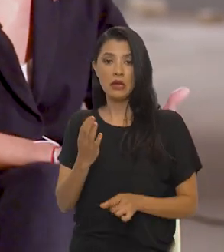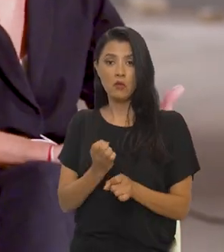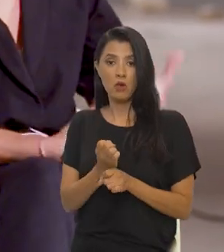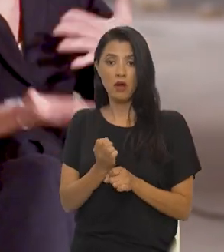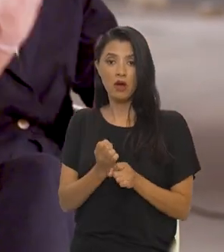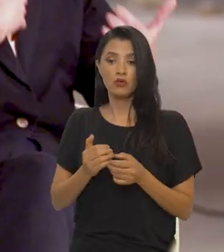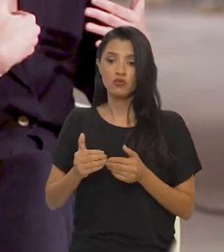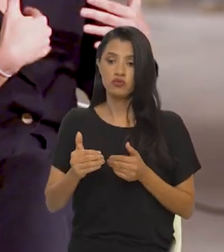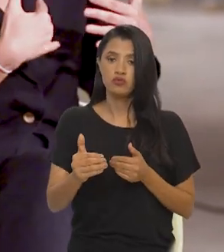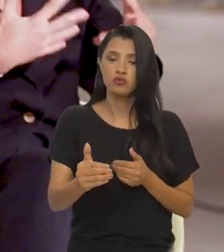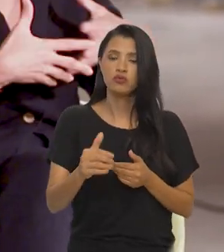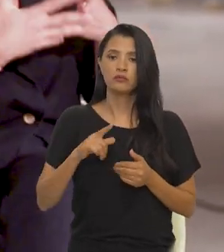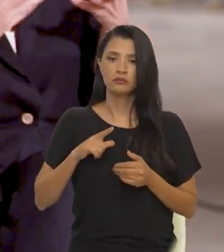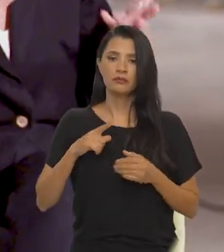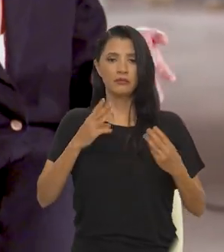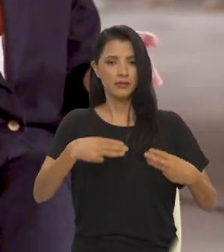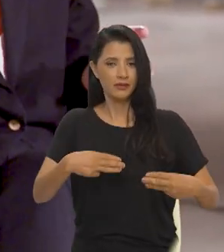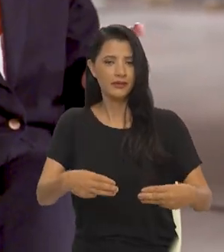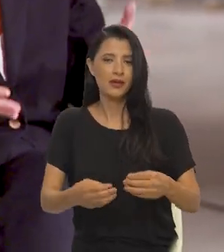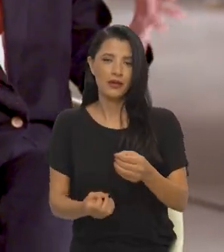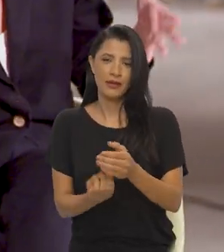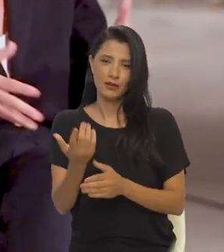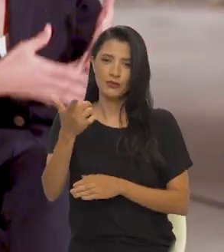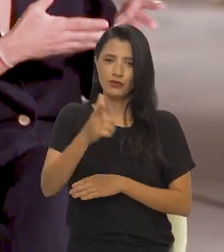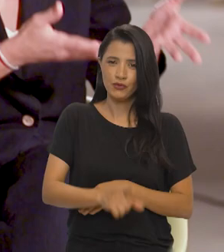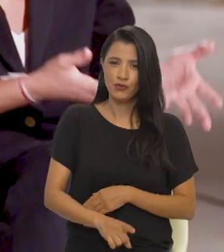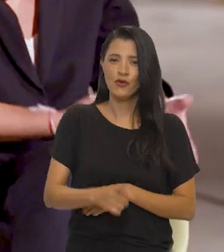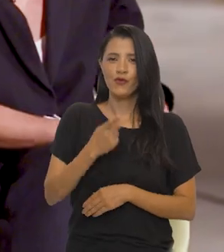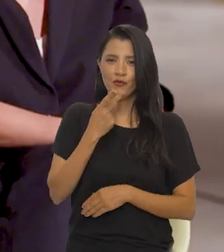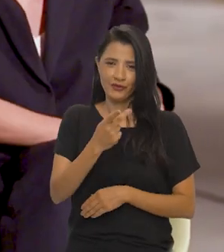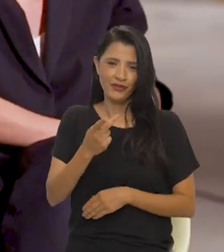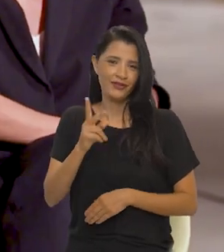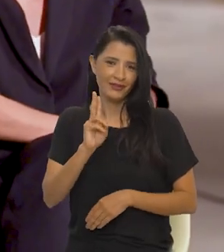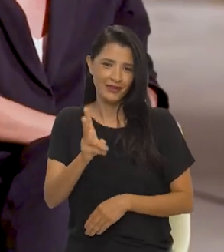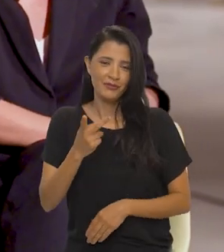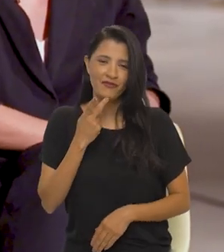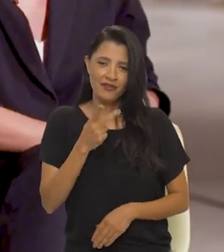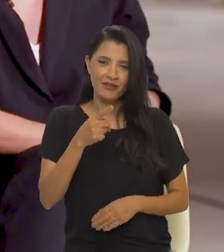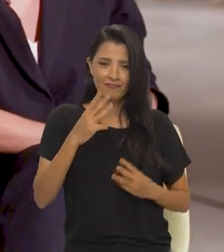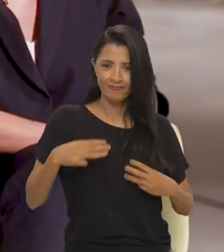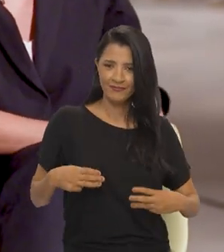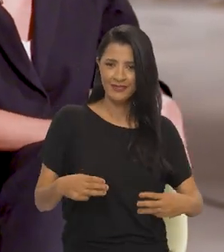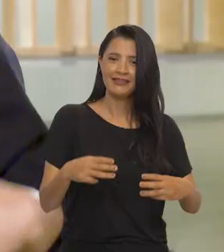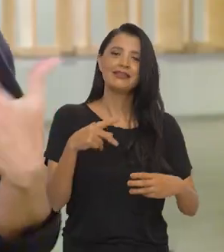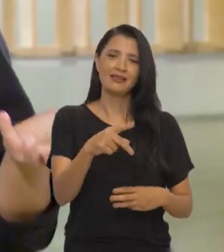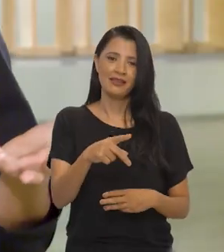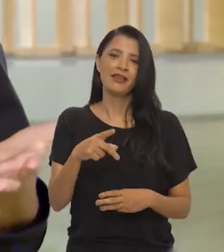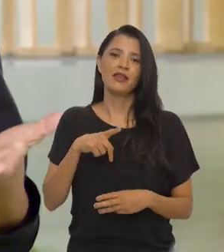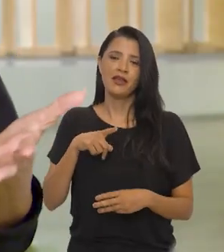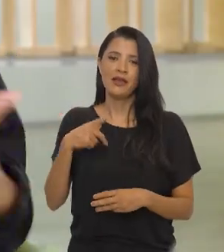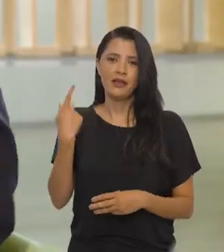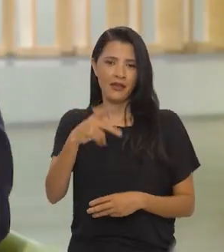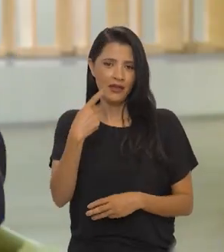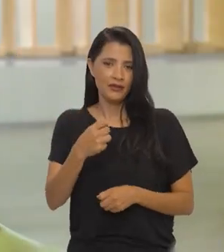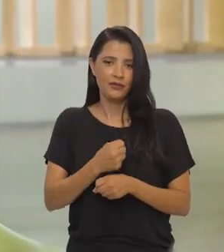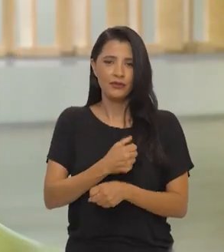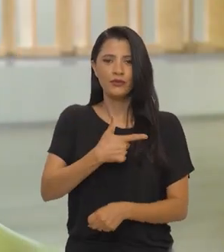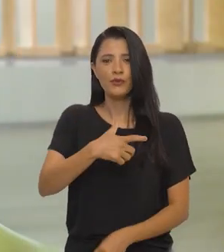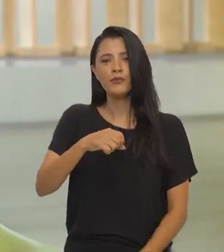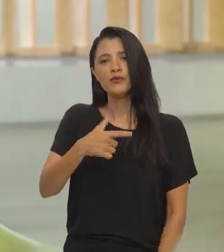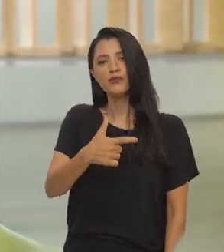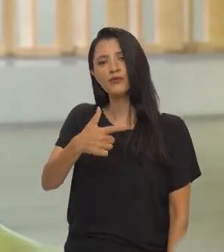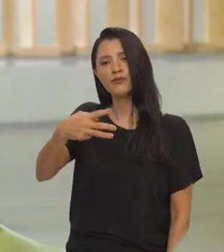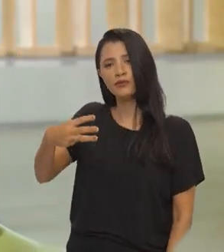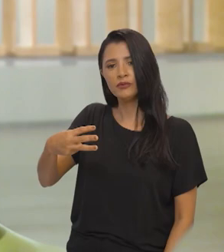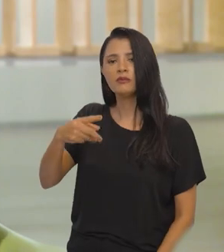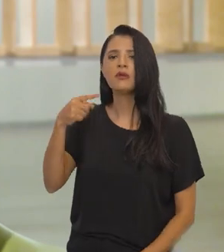quatro anos. O Ministério, na sua recriação, na sua refundação, como a gente gosta de chamar esse Ministério desse,